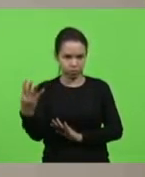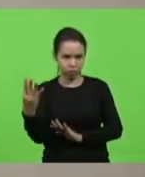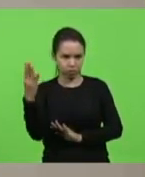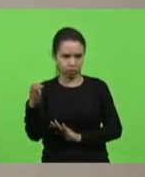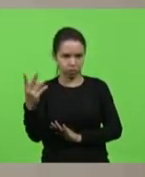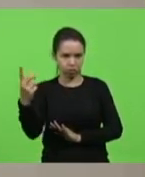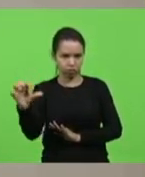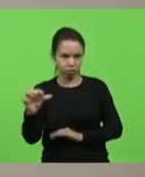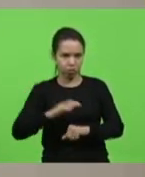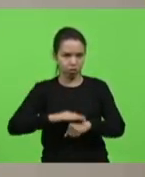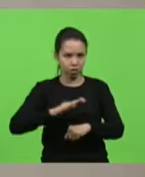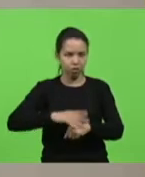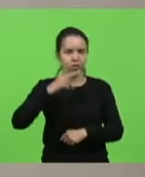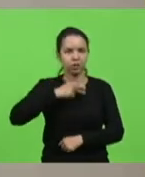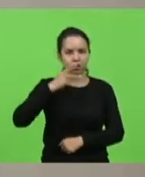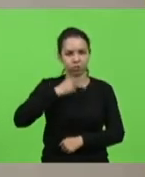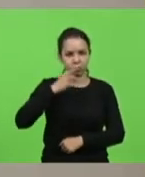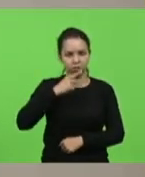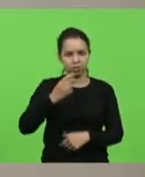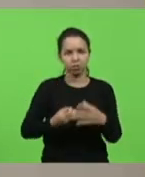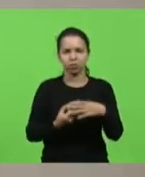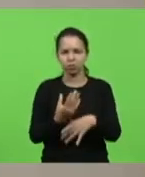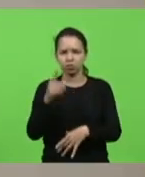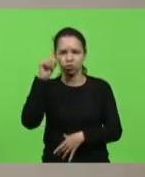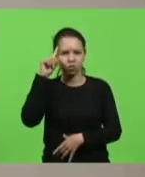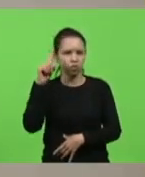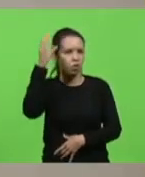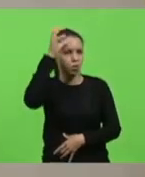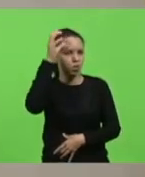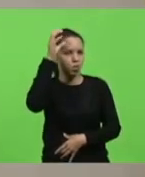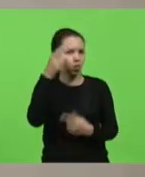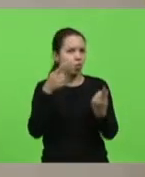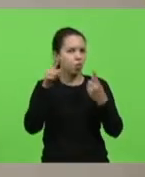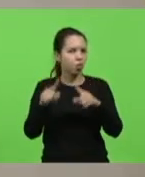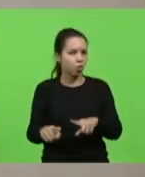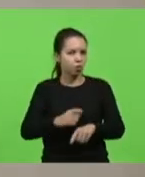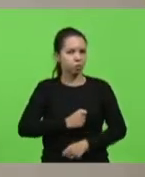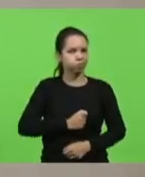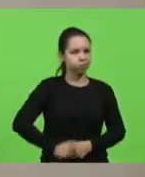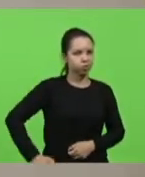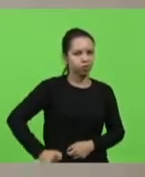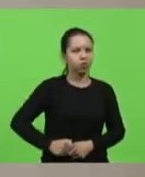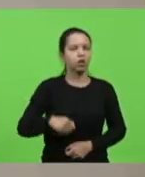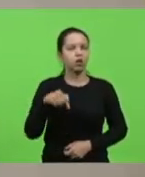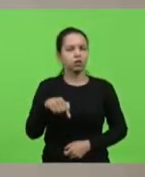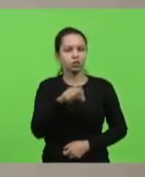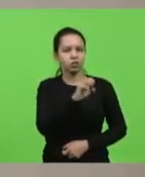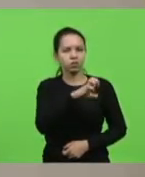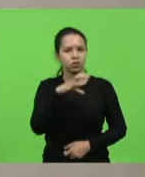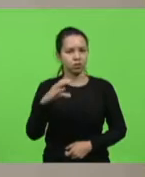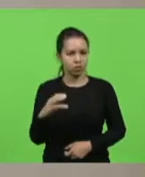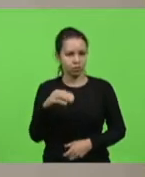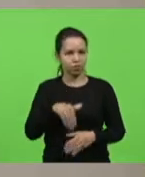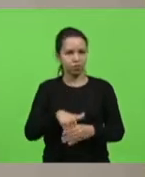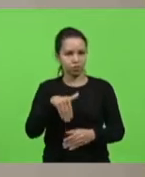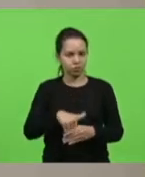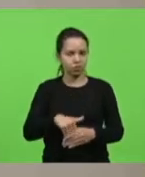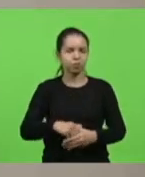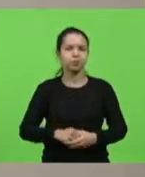autoria deputada Kendi Nunes, institui o dia da conscientização contra a prática do aborto no Estado de Santa Catarina. Em votação,